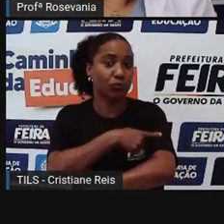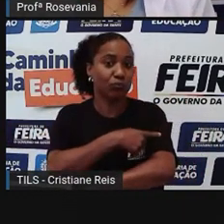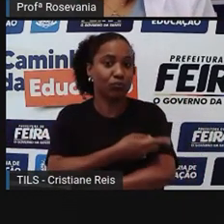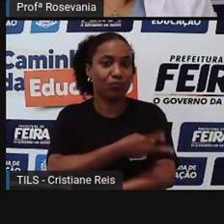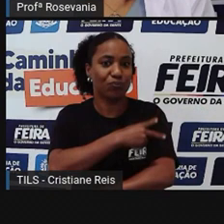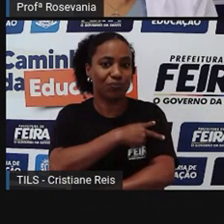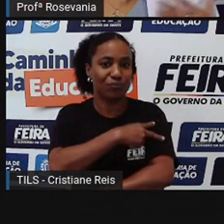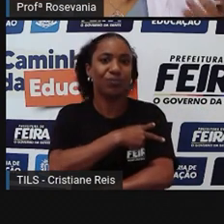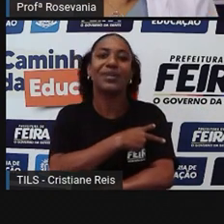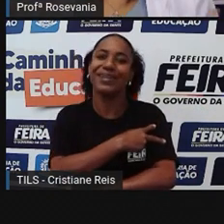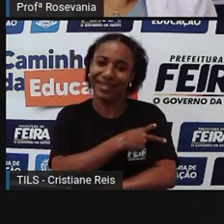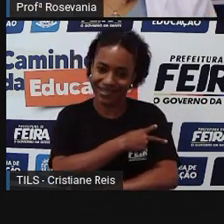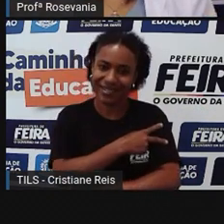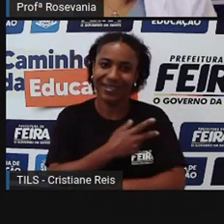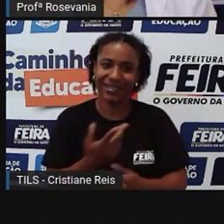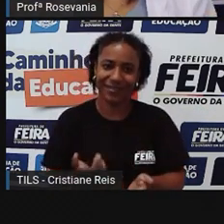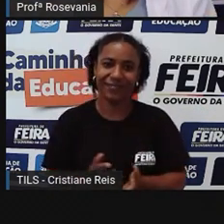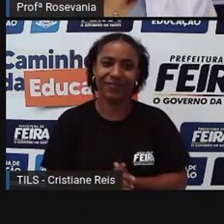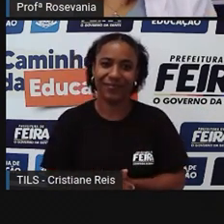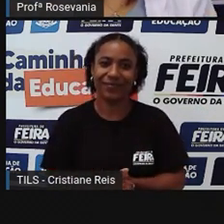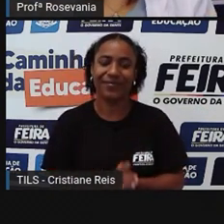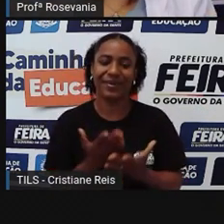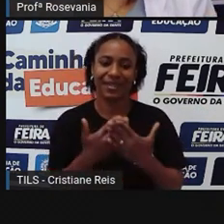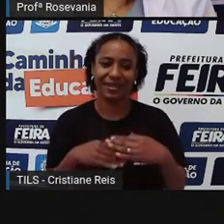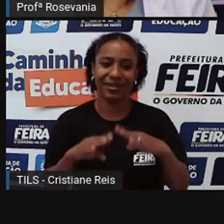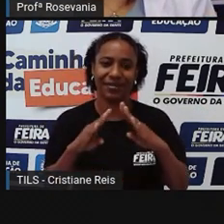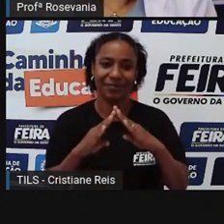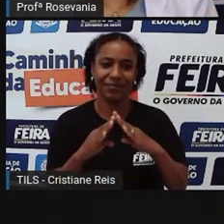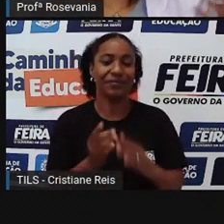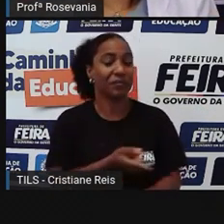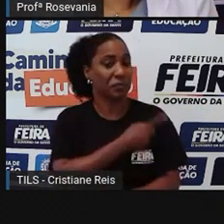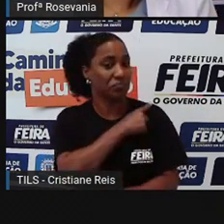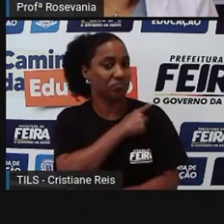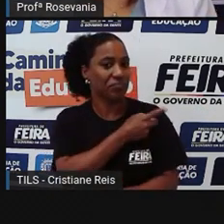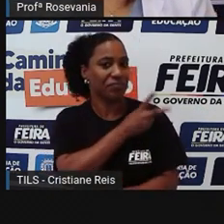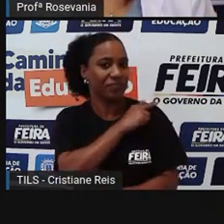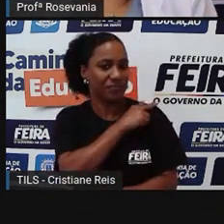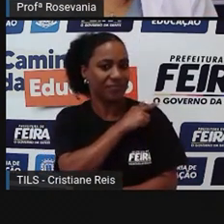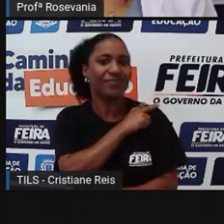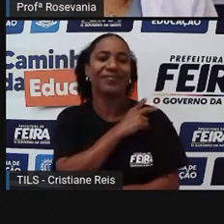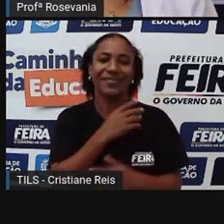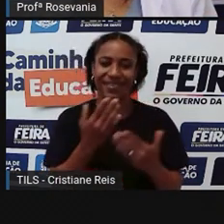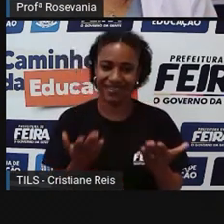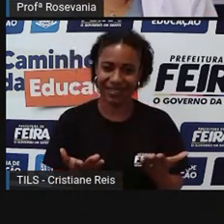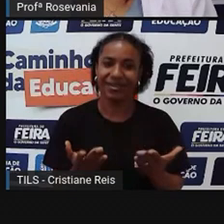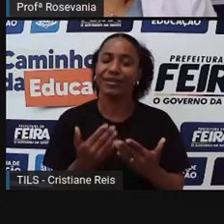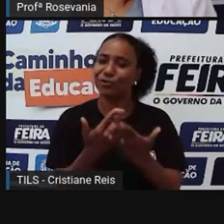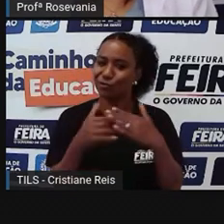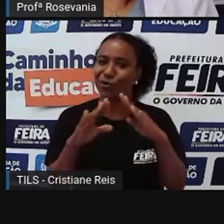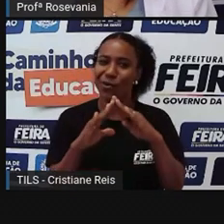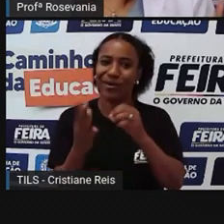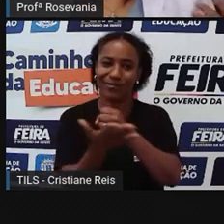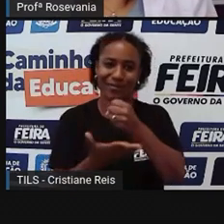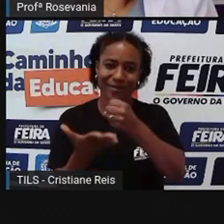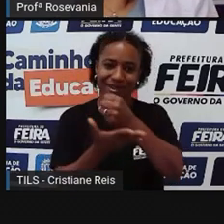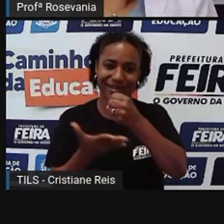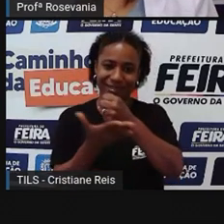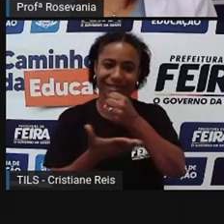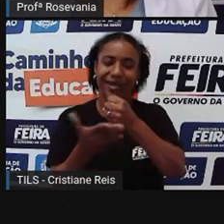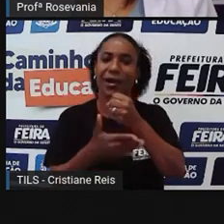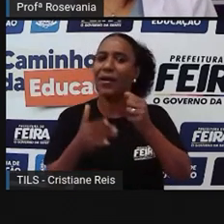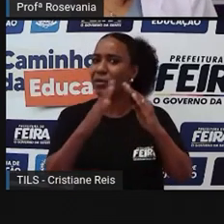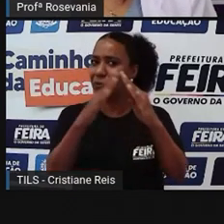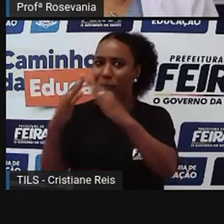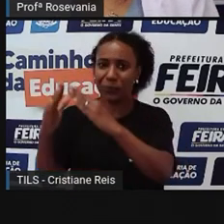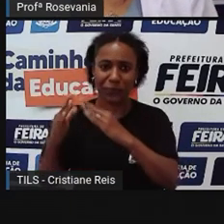Fundamental 2, e as escolas de Ensino Médio, caso de formação básica, a gente tem várias escolas espalhadas por quase todos